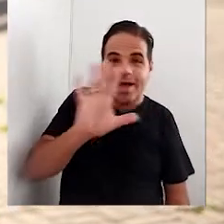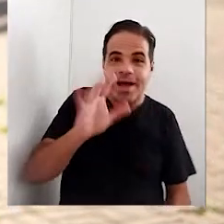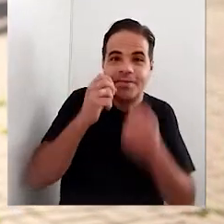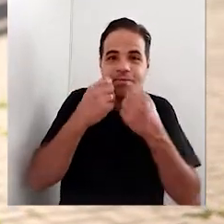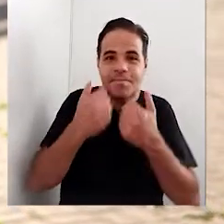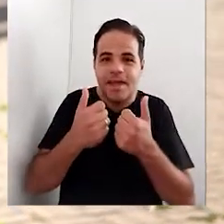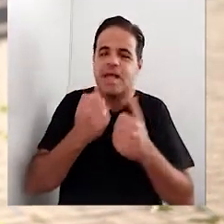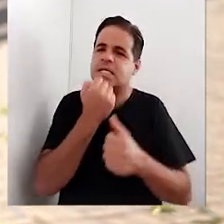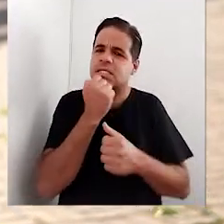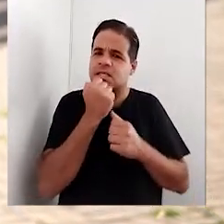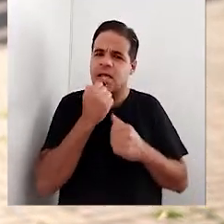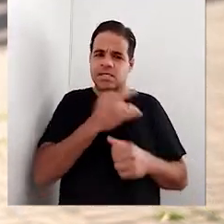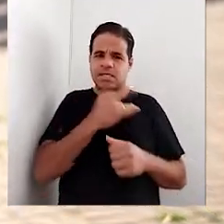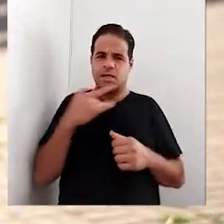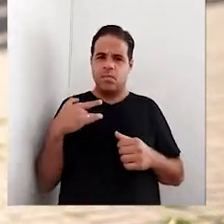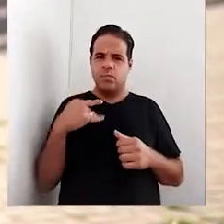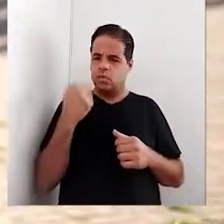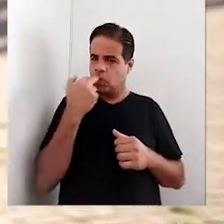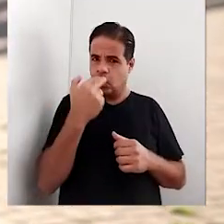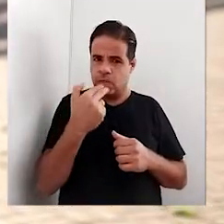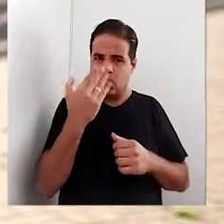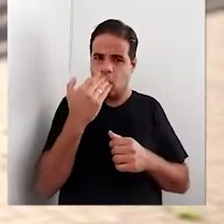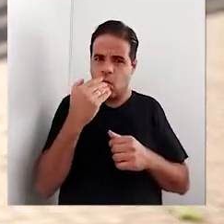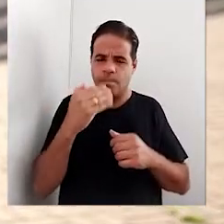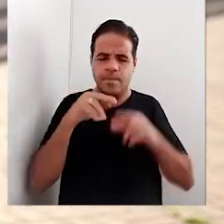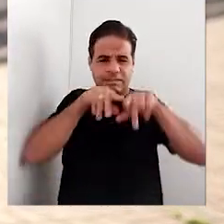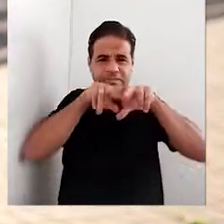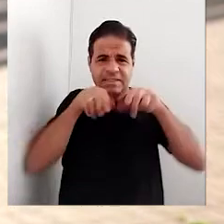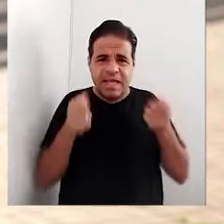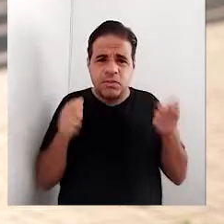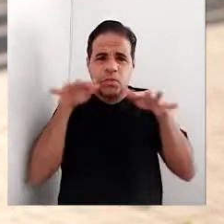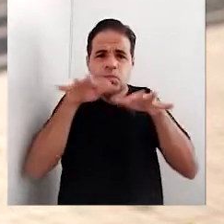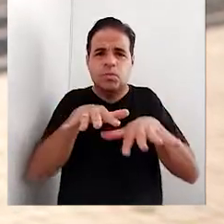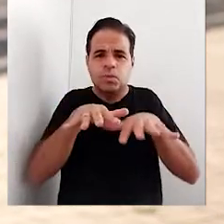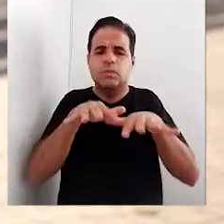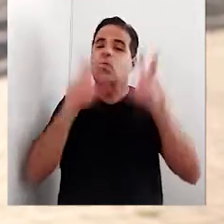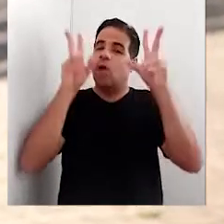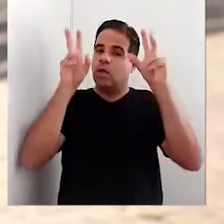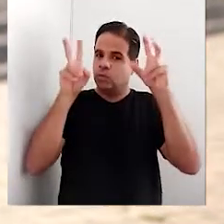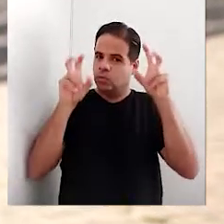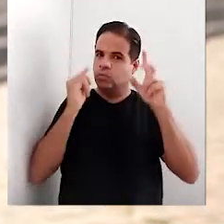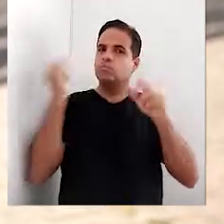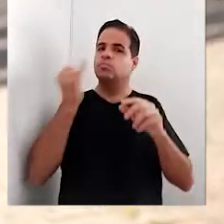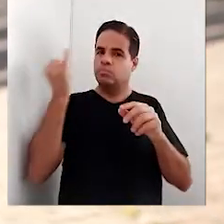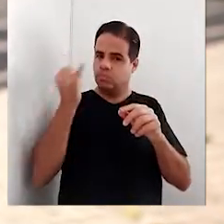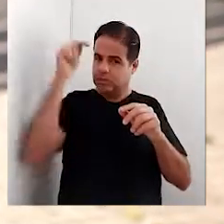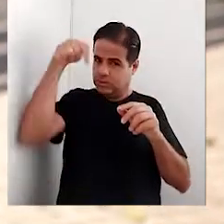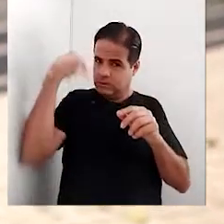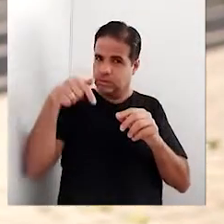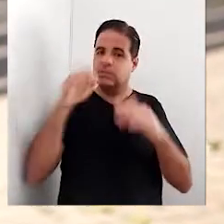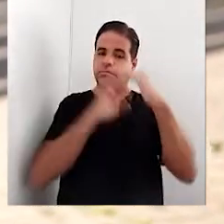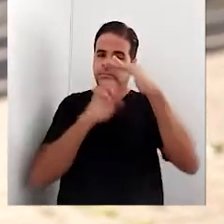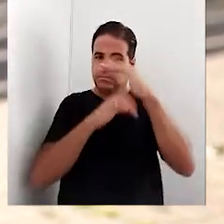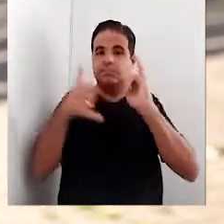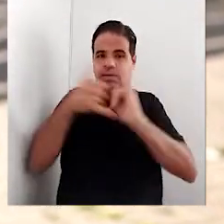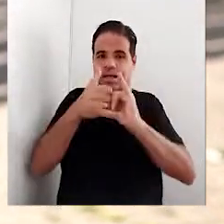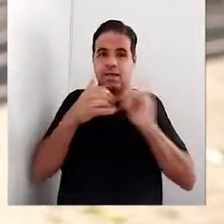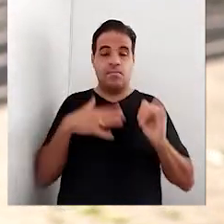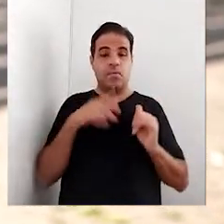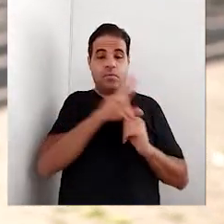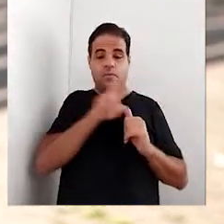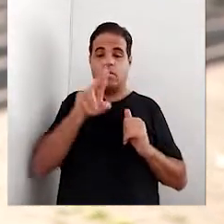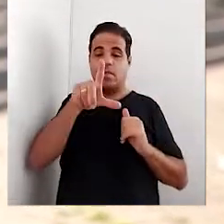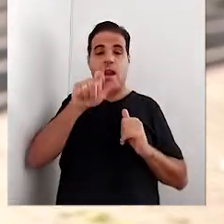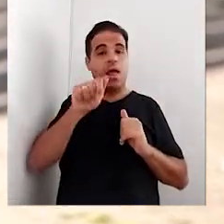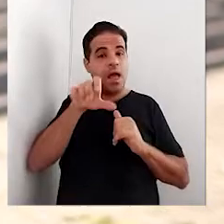Oi, gente! Ciência, saúde, nutrição, diversidade e inclusão são assuntos muito importantes para nós aqui da Bayer. Meu nome é